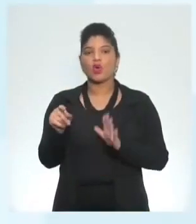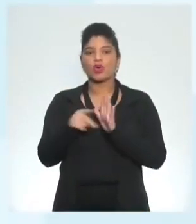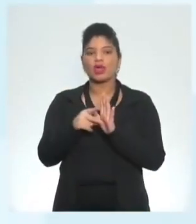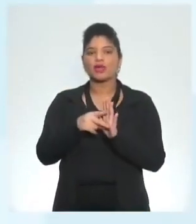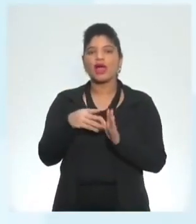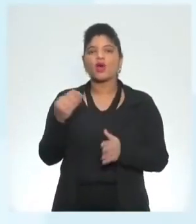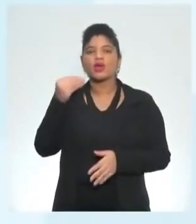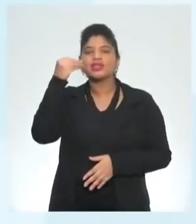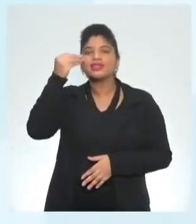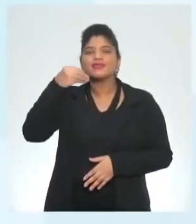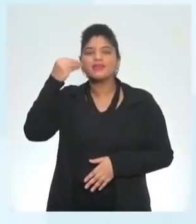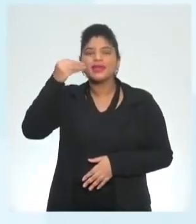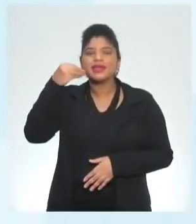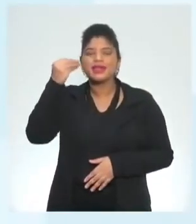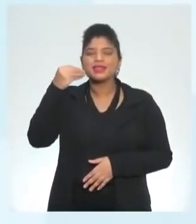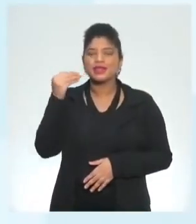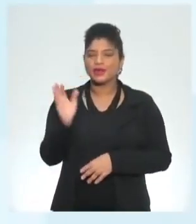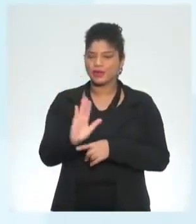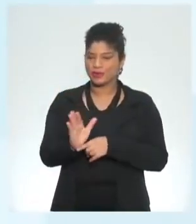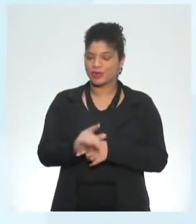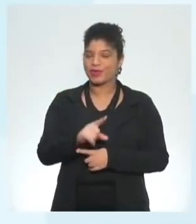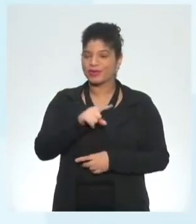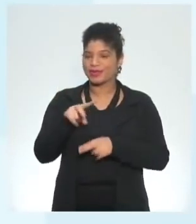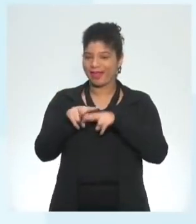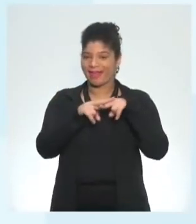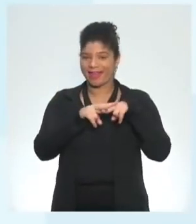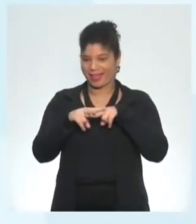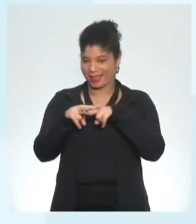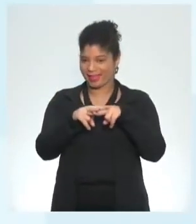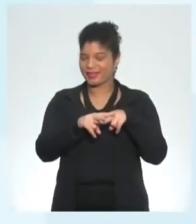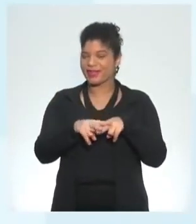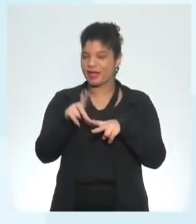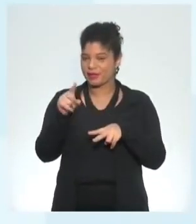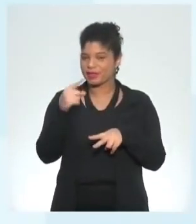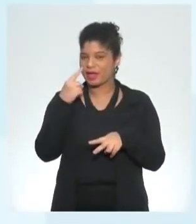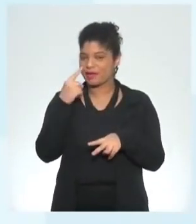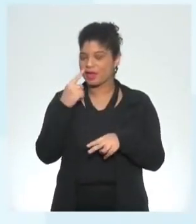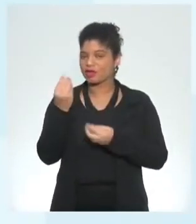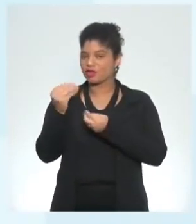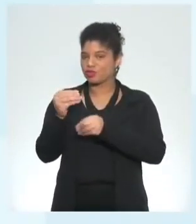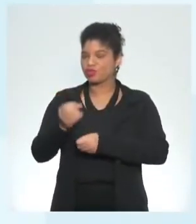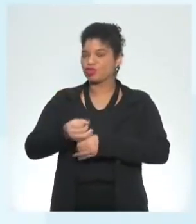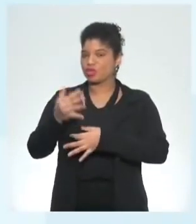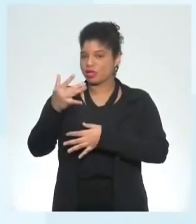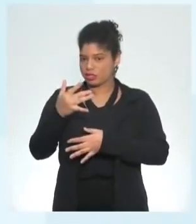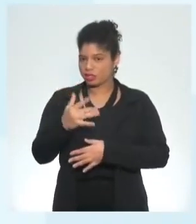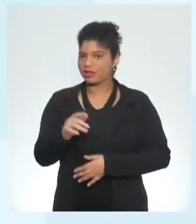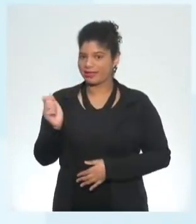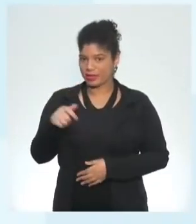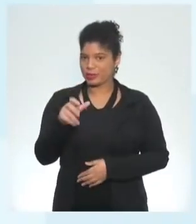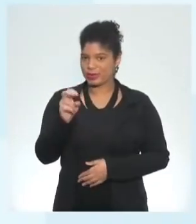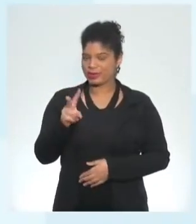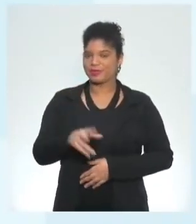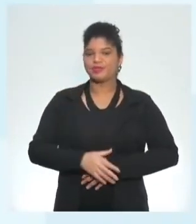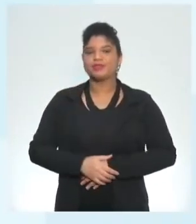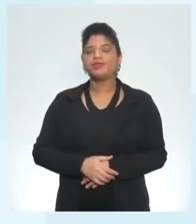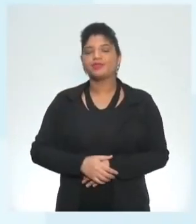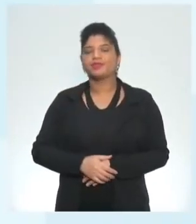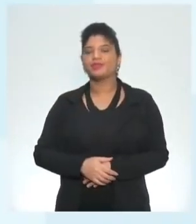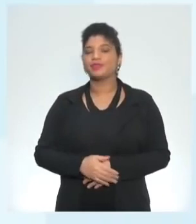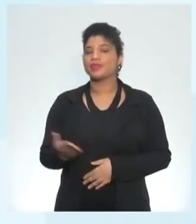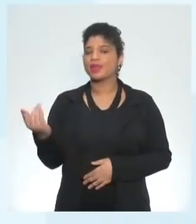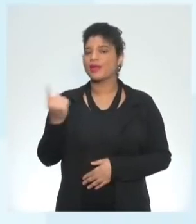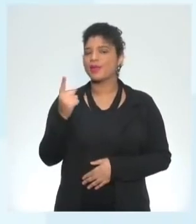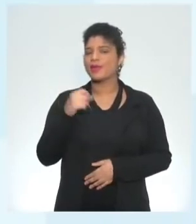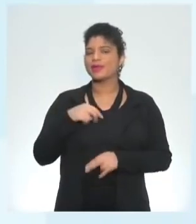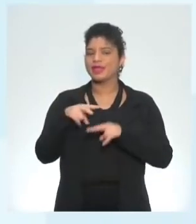agora e agora vai ser o momento da gente revisar e vocês vão trabalhar aí no chat também mandando algumas coisas para a gente tá então primeiro uma